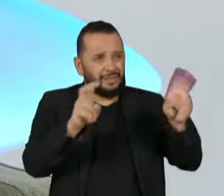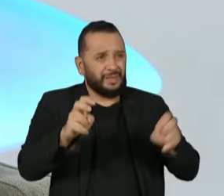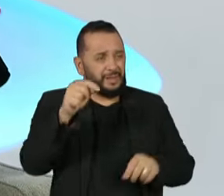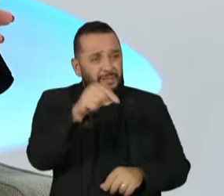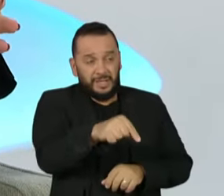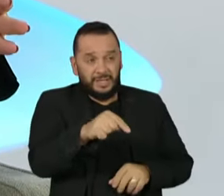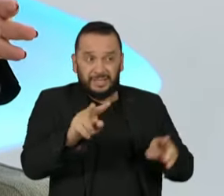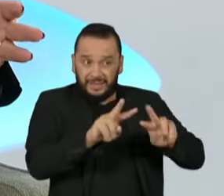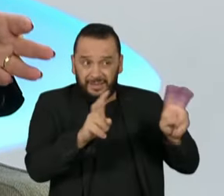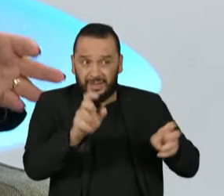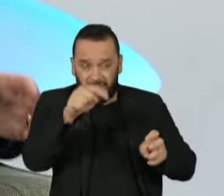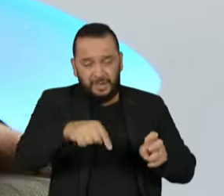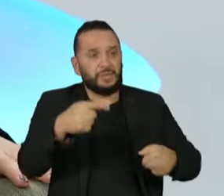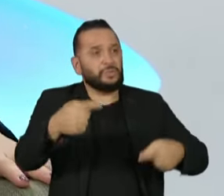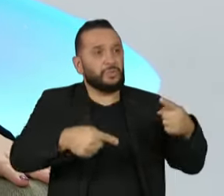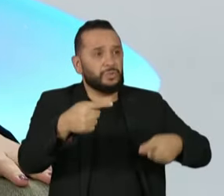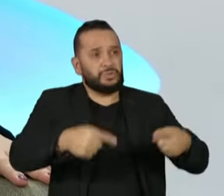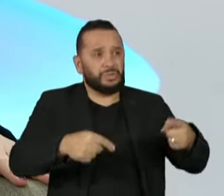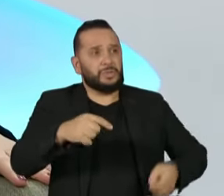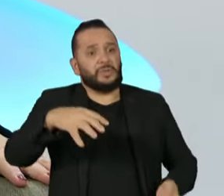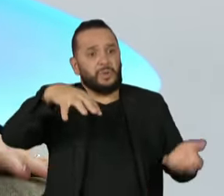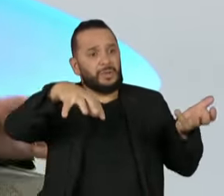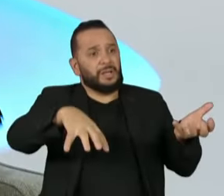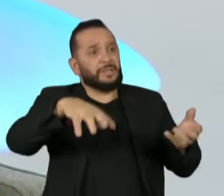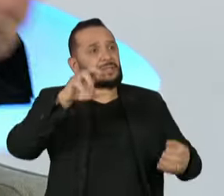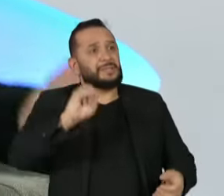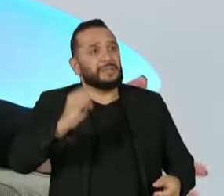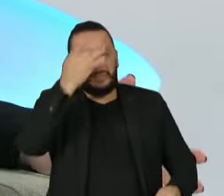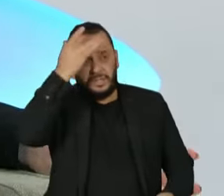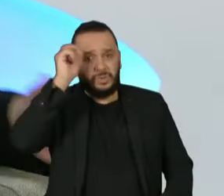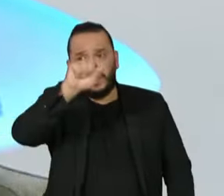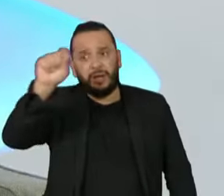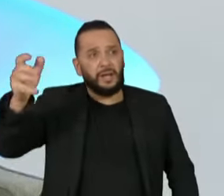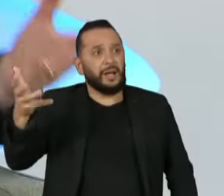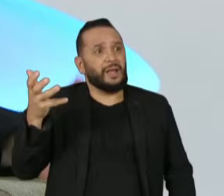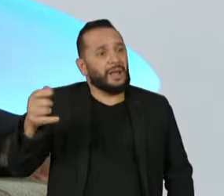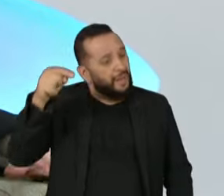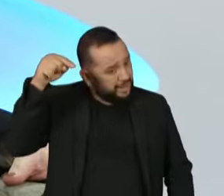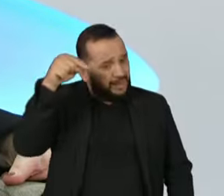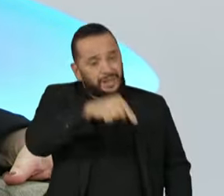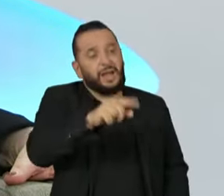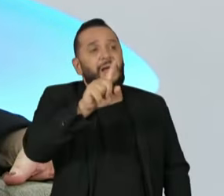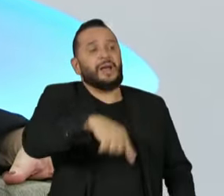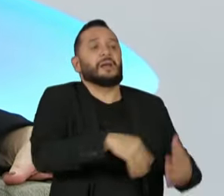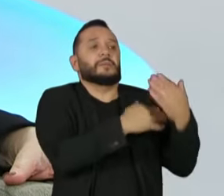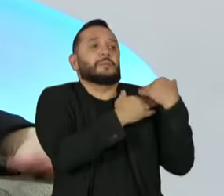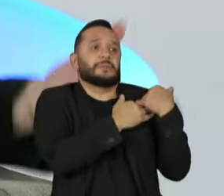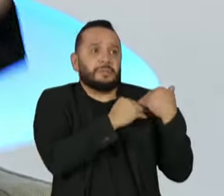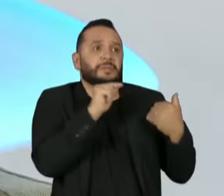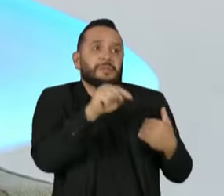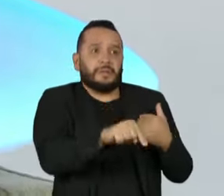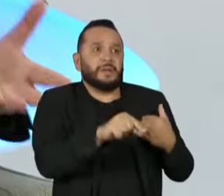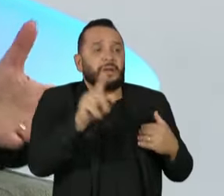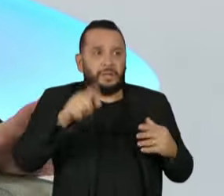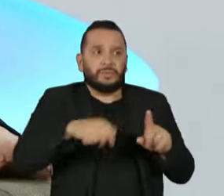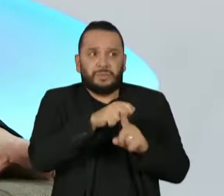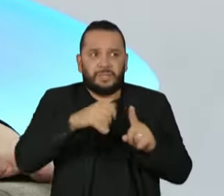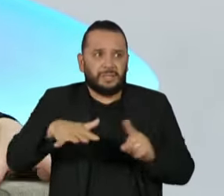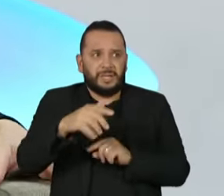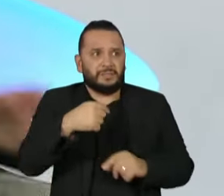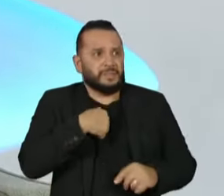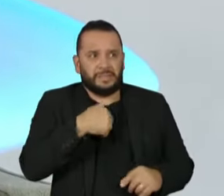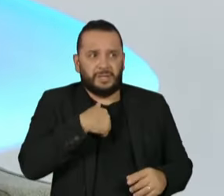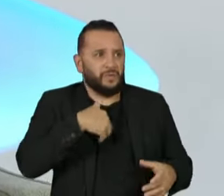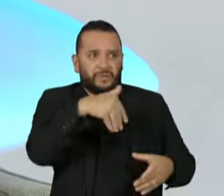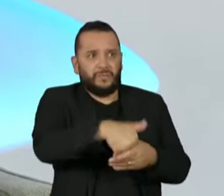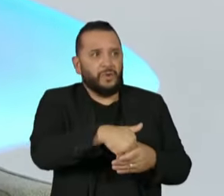discutida no Congresso Nacional, se assim alguém o quiser. É lá o foro competente, com a audiência pública e com a própria sociedade. Mas não contará com